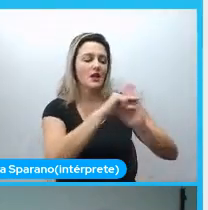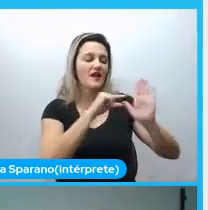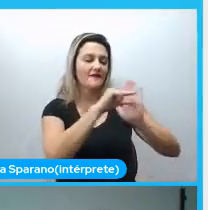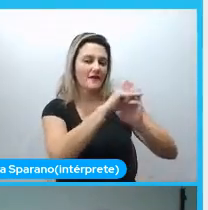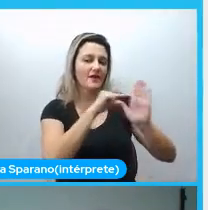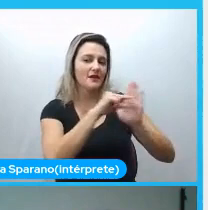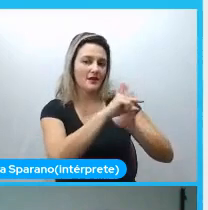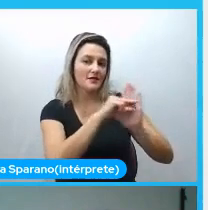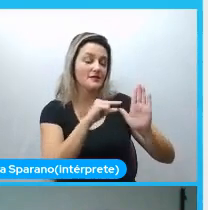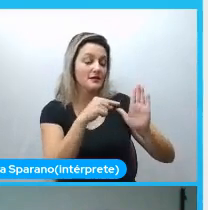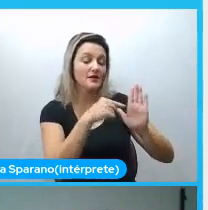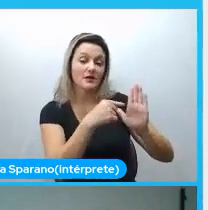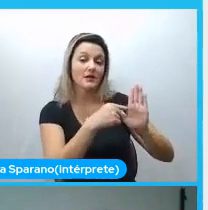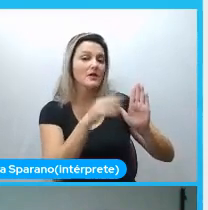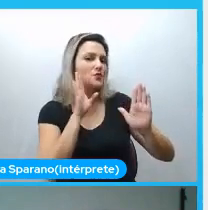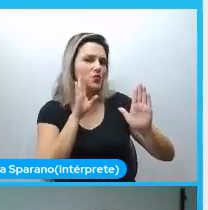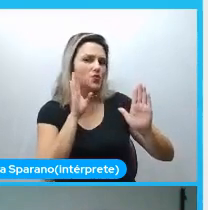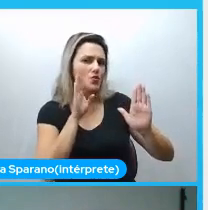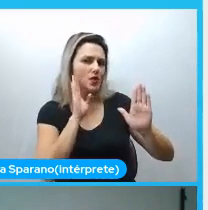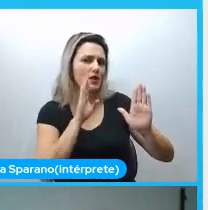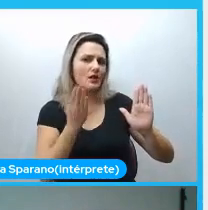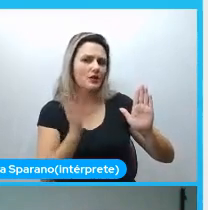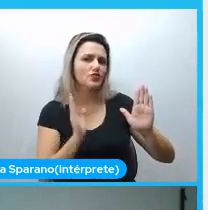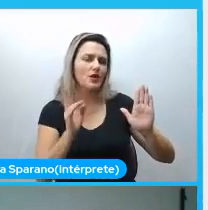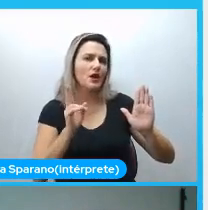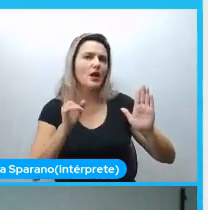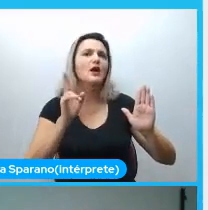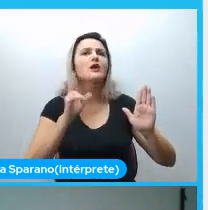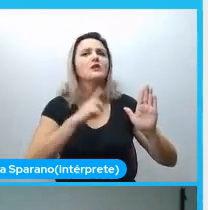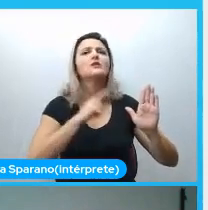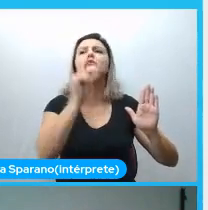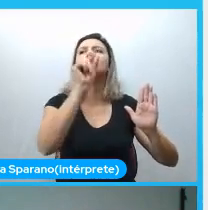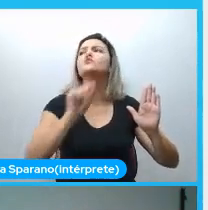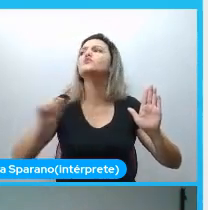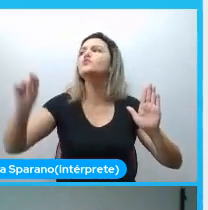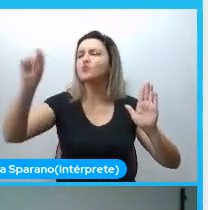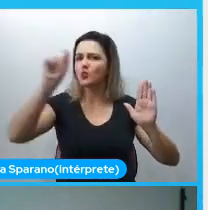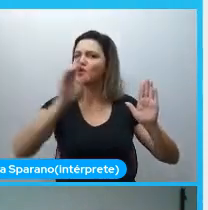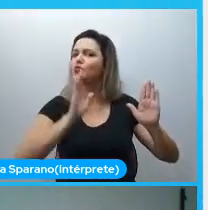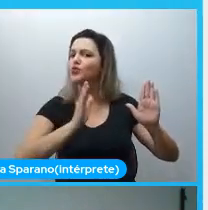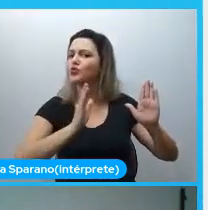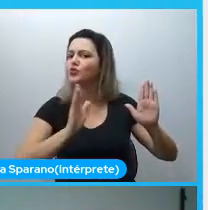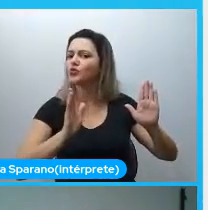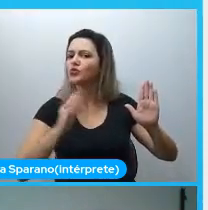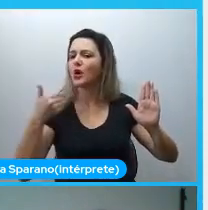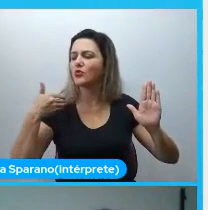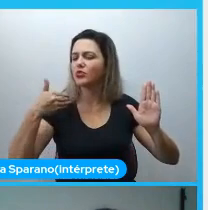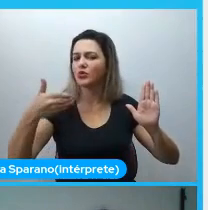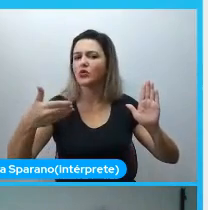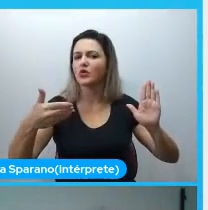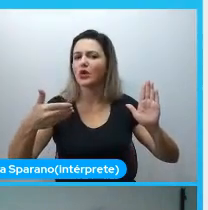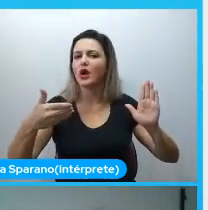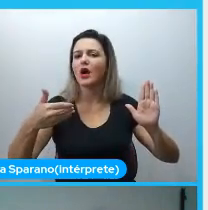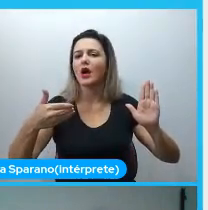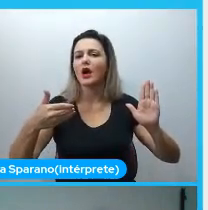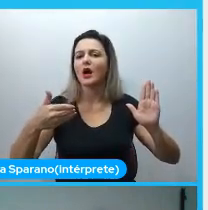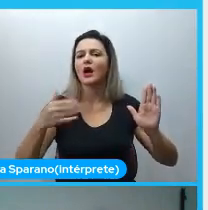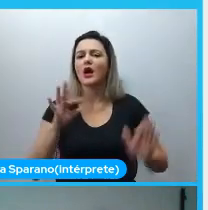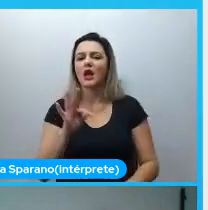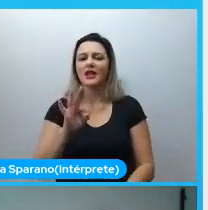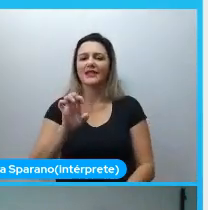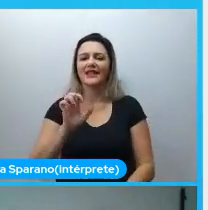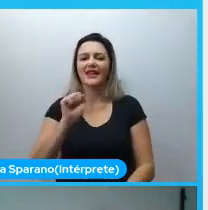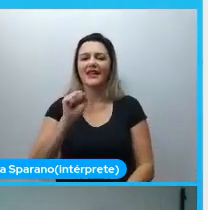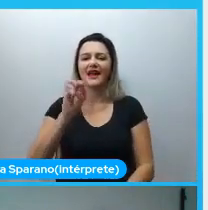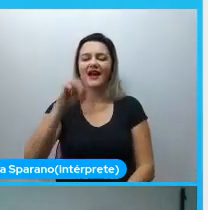muito legal, uma referência que vem sendo usada bastante recentemente, que é a do editorial do Team Research Nest,